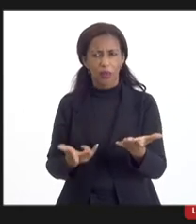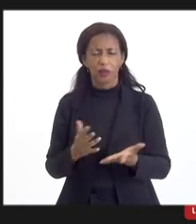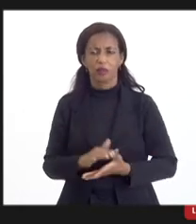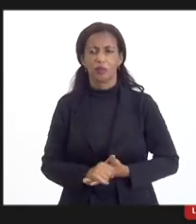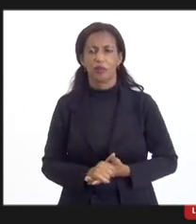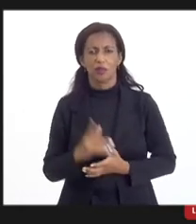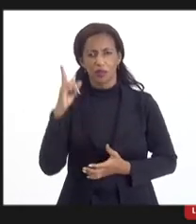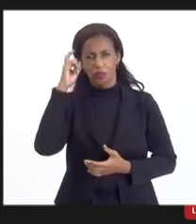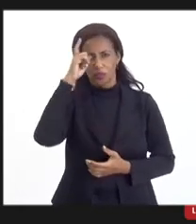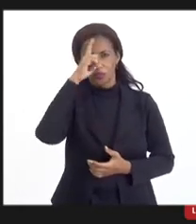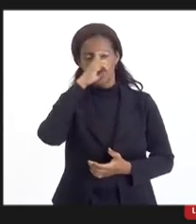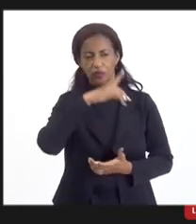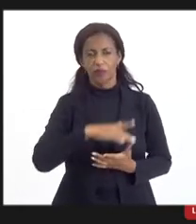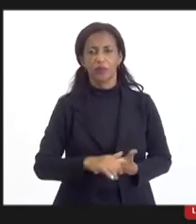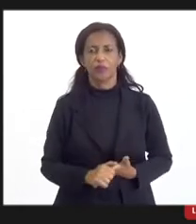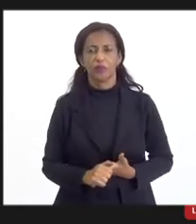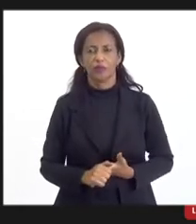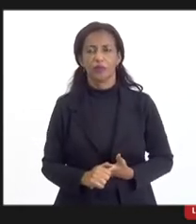da dificuldade